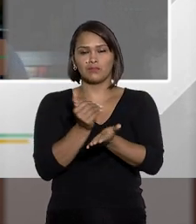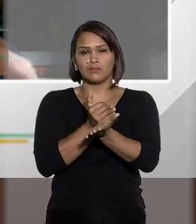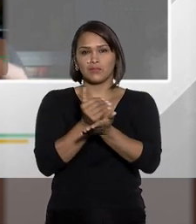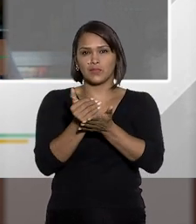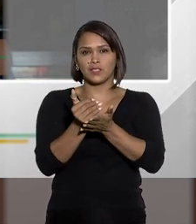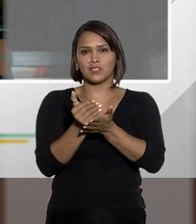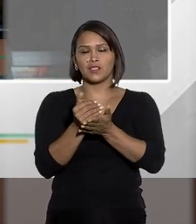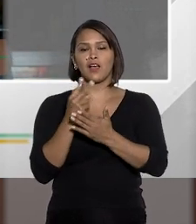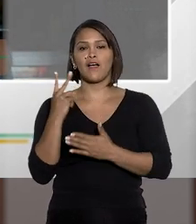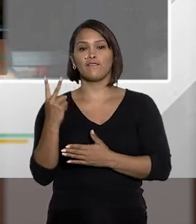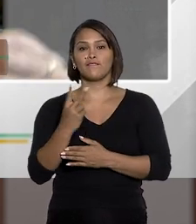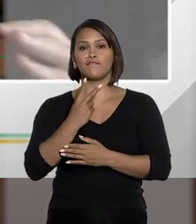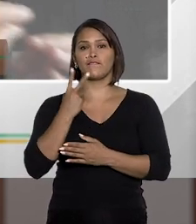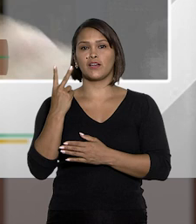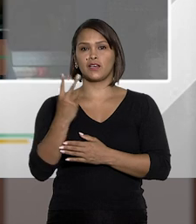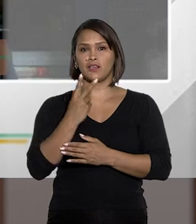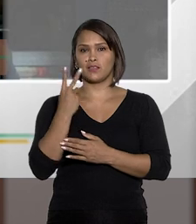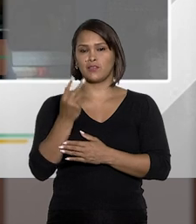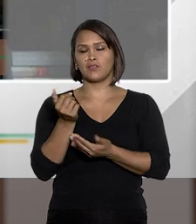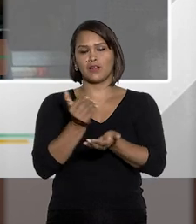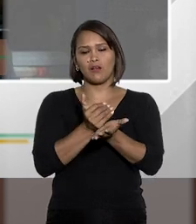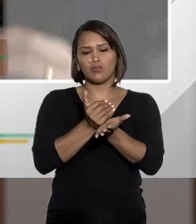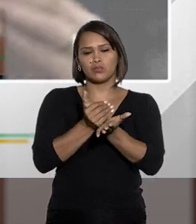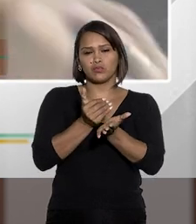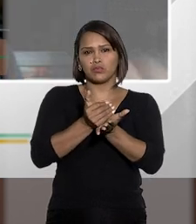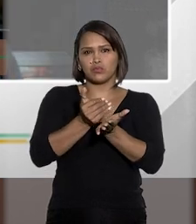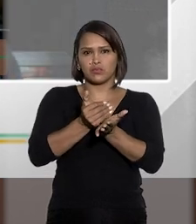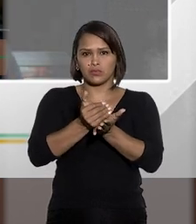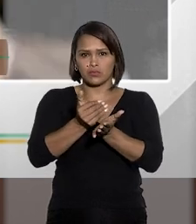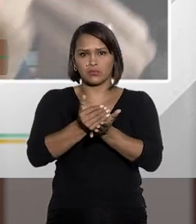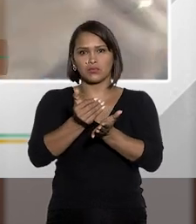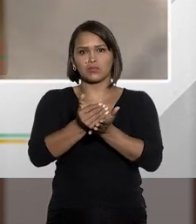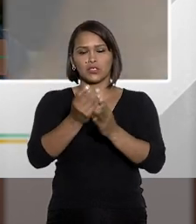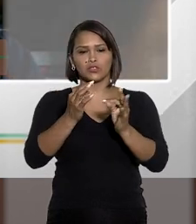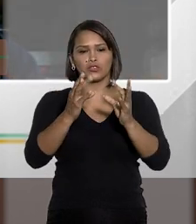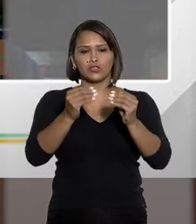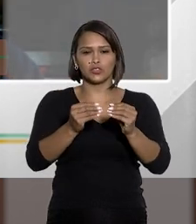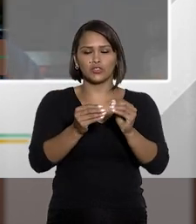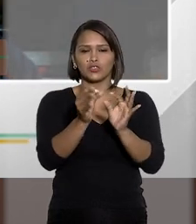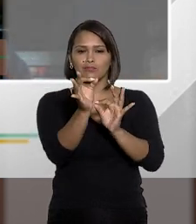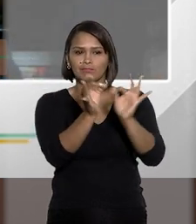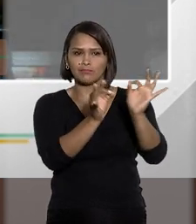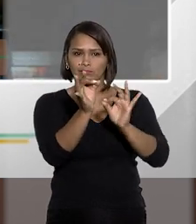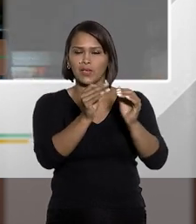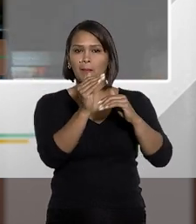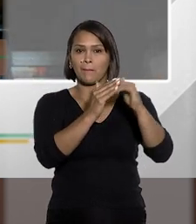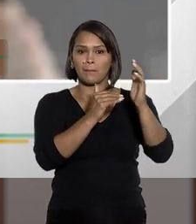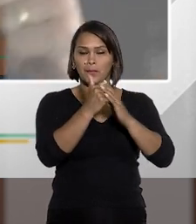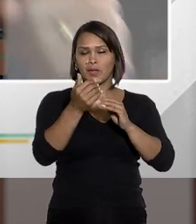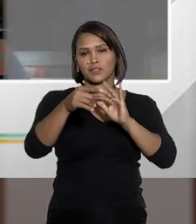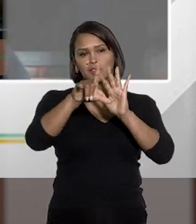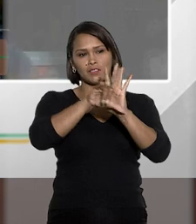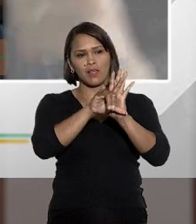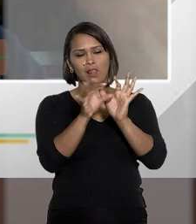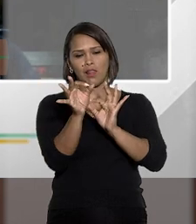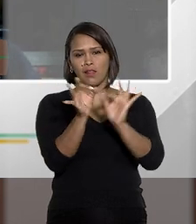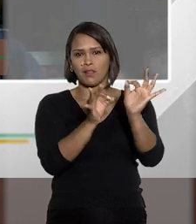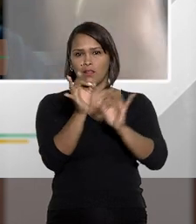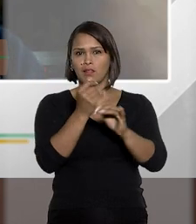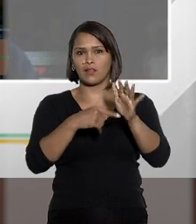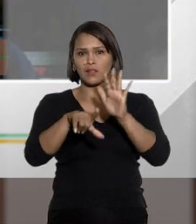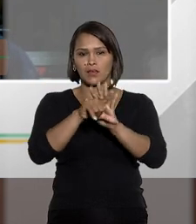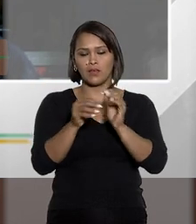começar a valorar o procedimento de confecção das leis, o devido